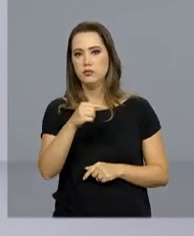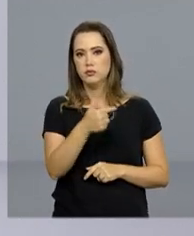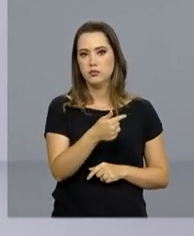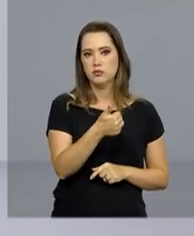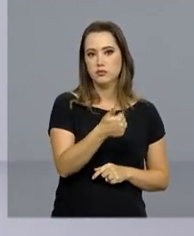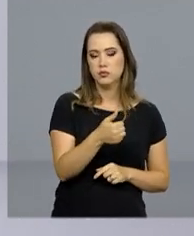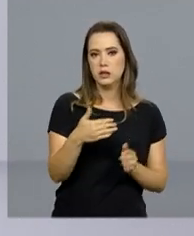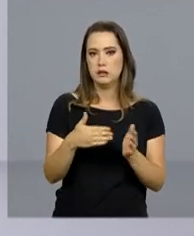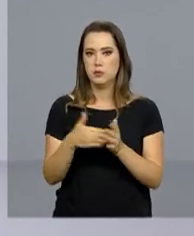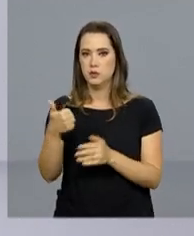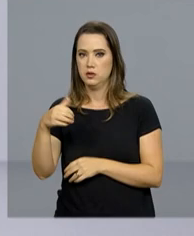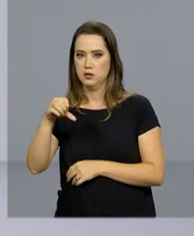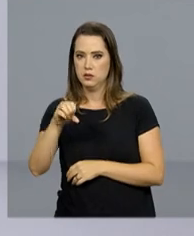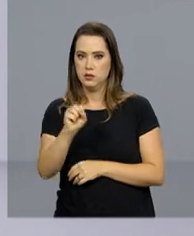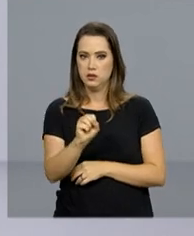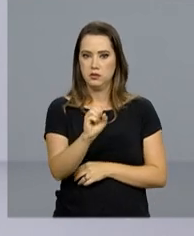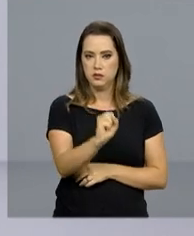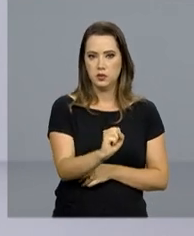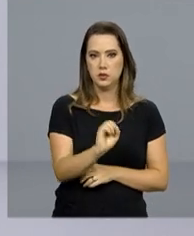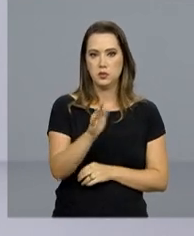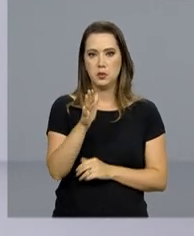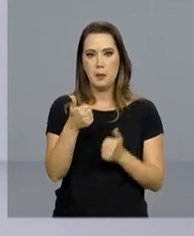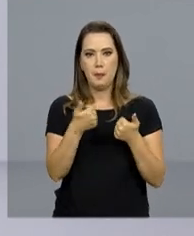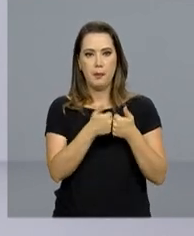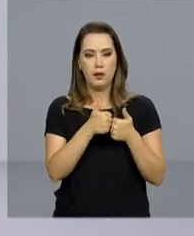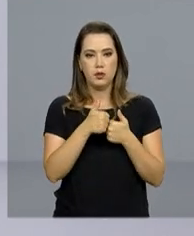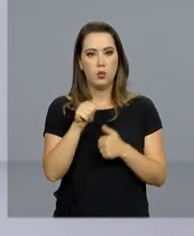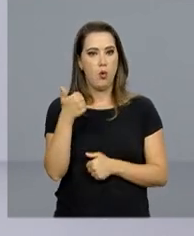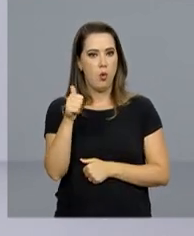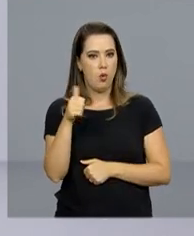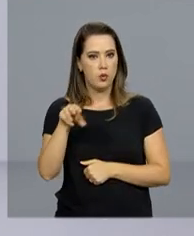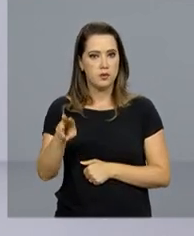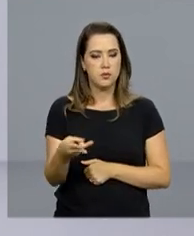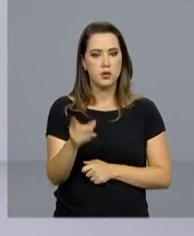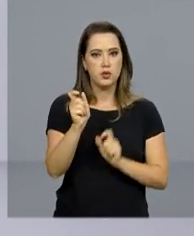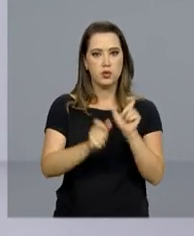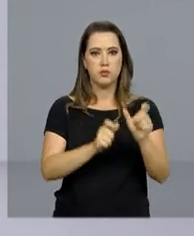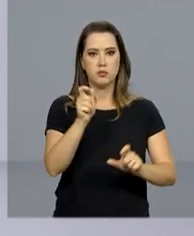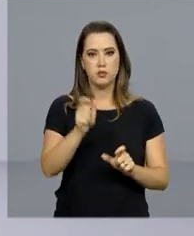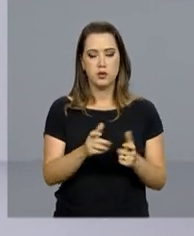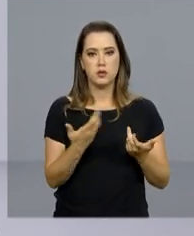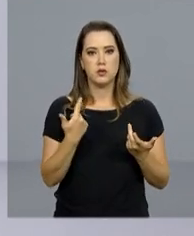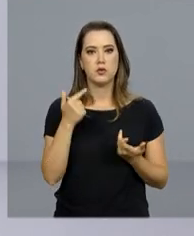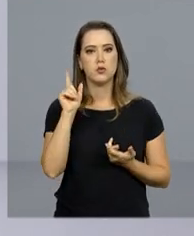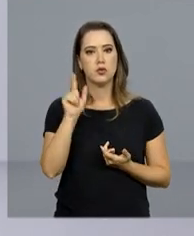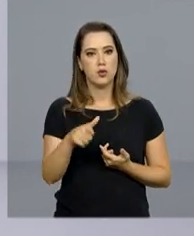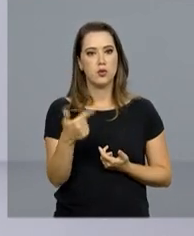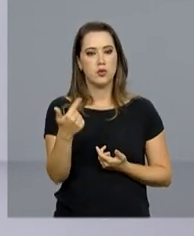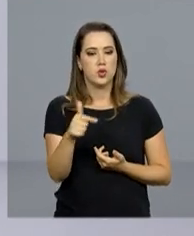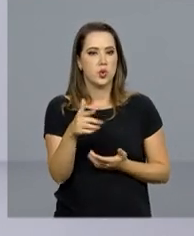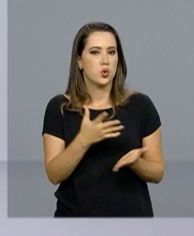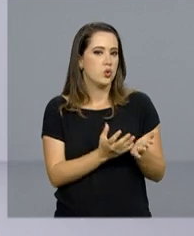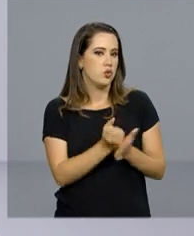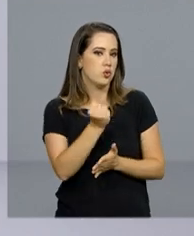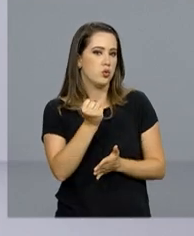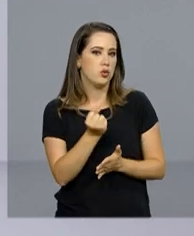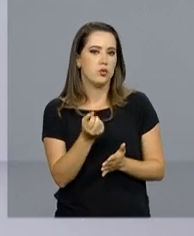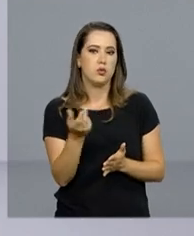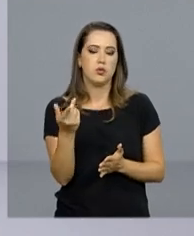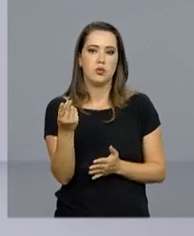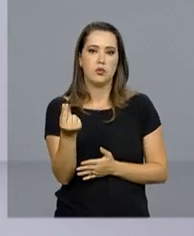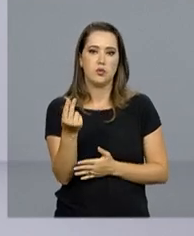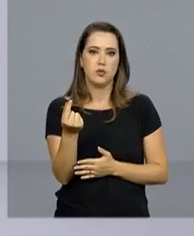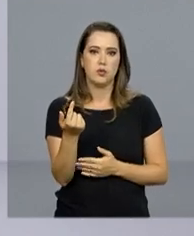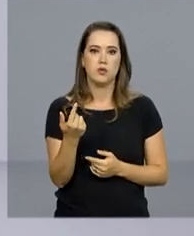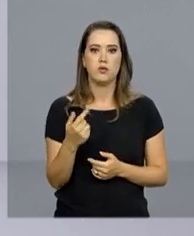e 1988. Aproximadamente 11 milhões e 800 mil pessoas ainda